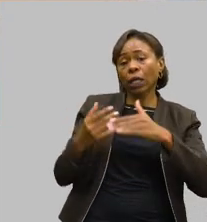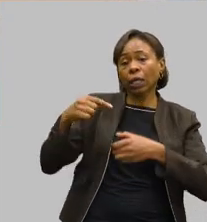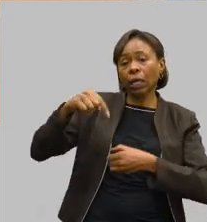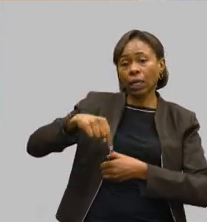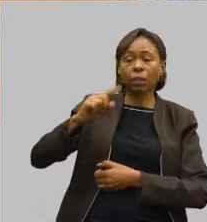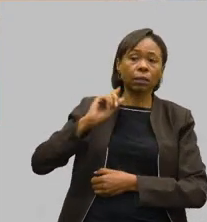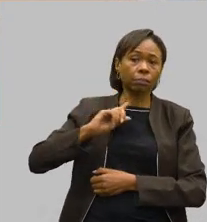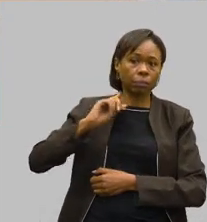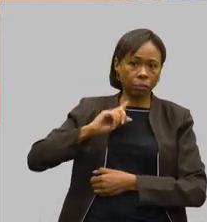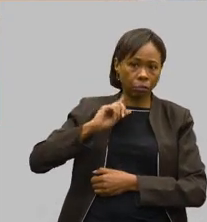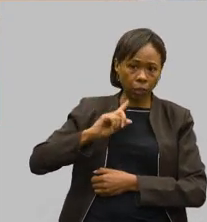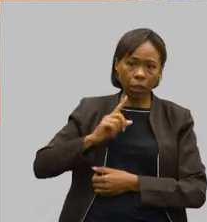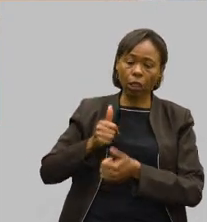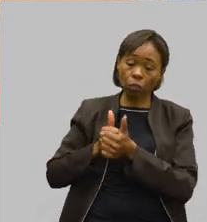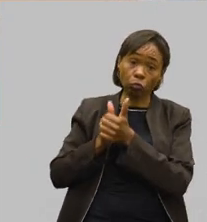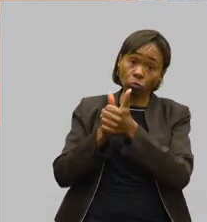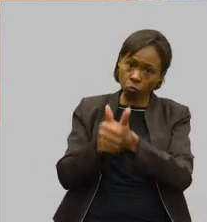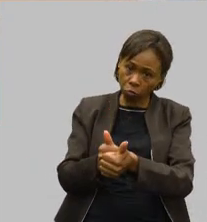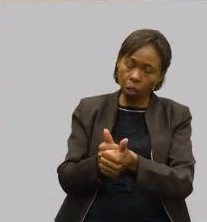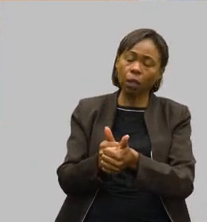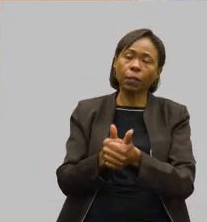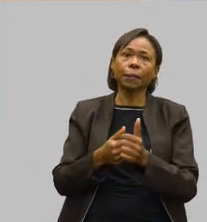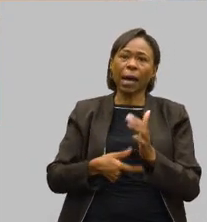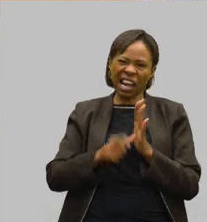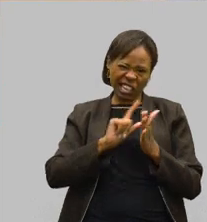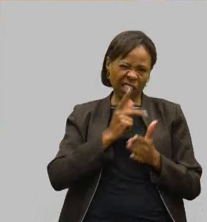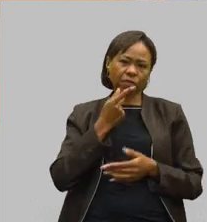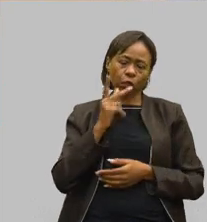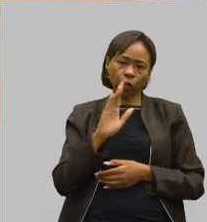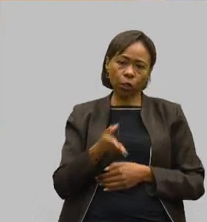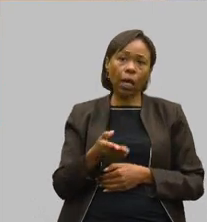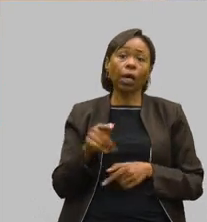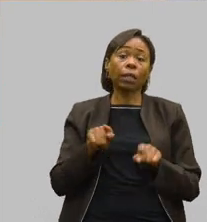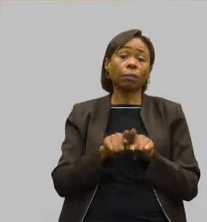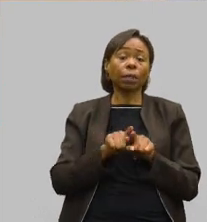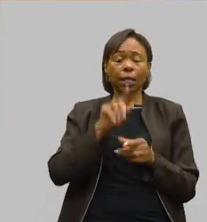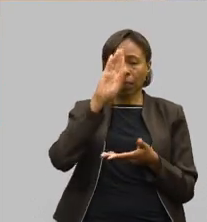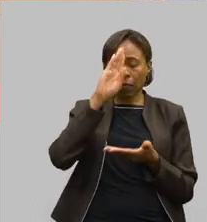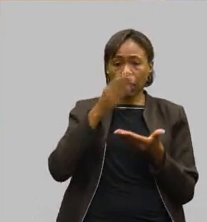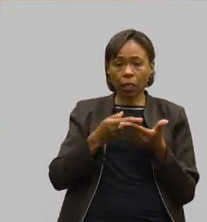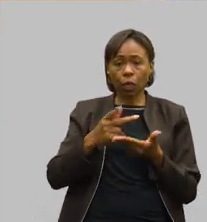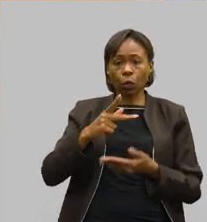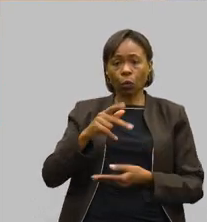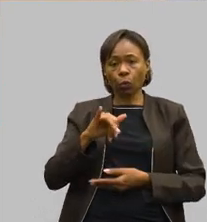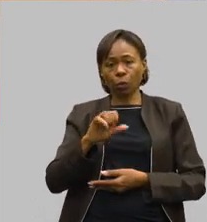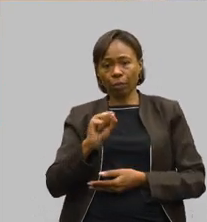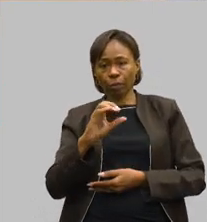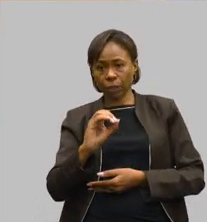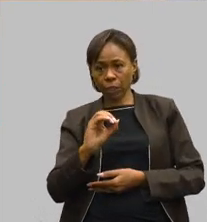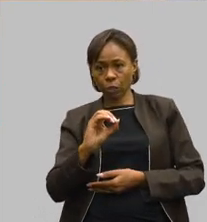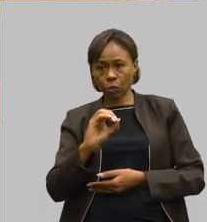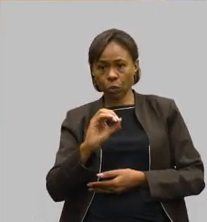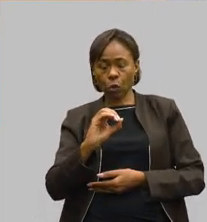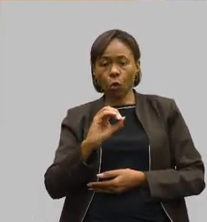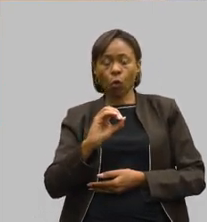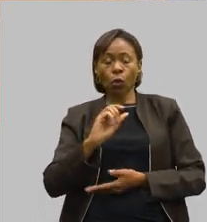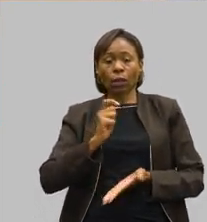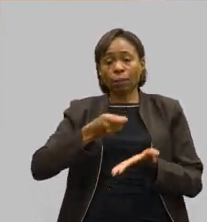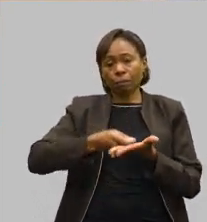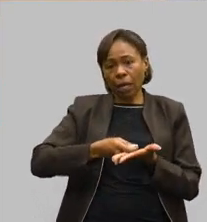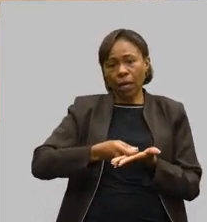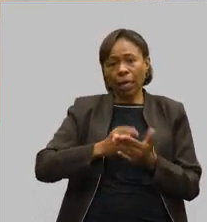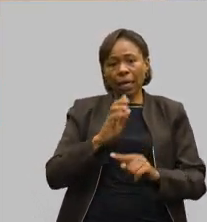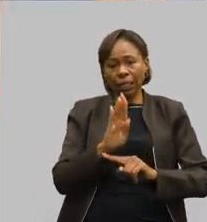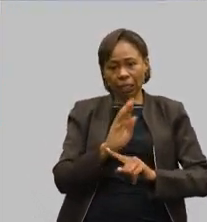abordados aqui anteriormente. E também acreditamos que o aumento do piso da assistência social, do piso mineiro da assistência social, muito vem a